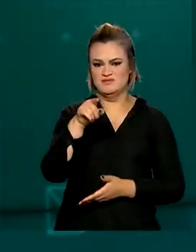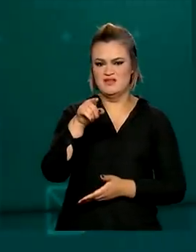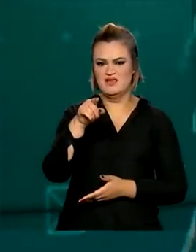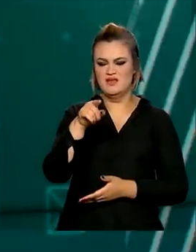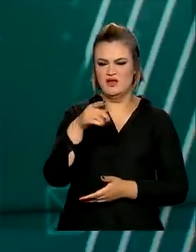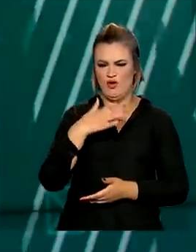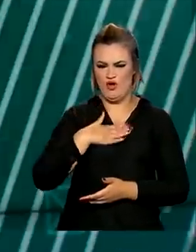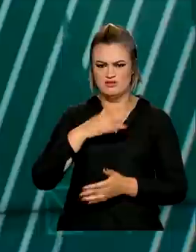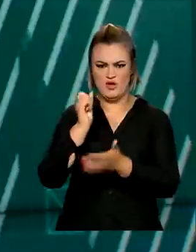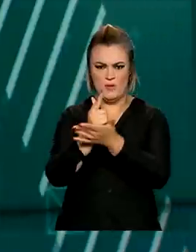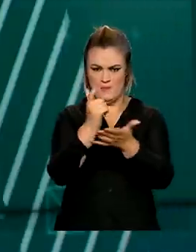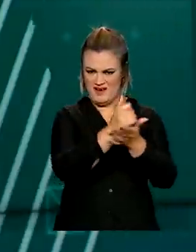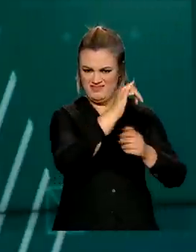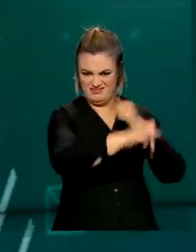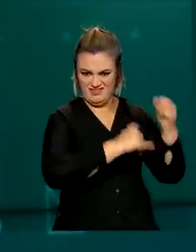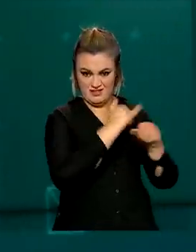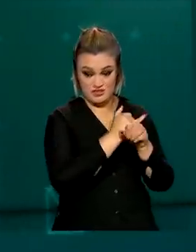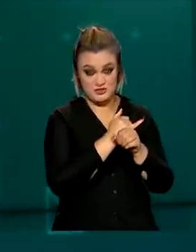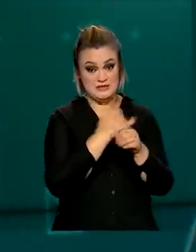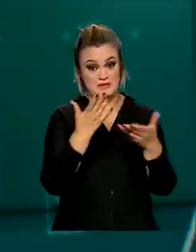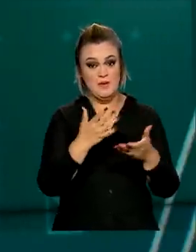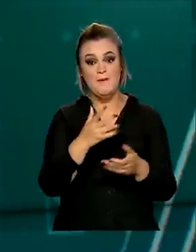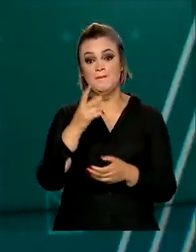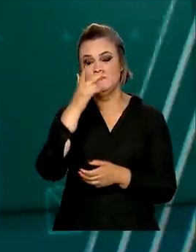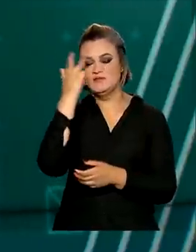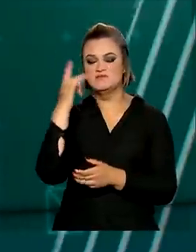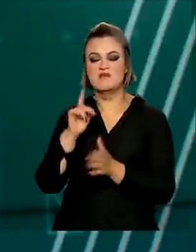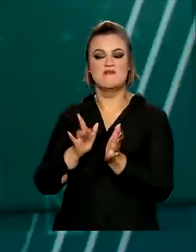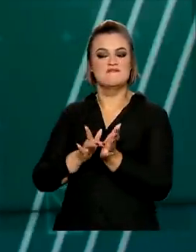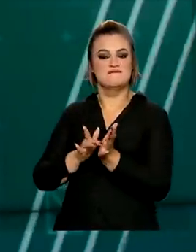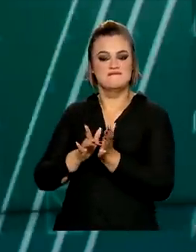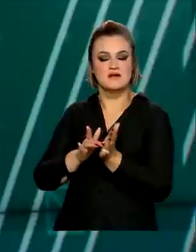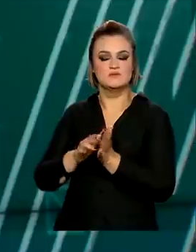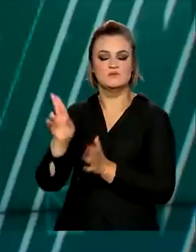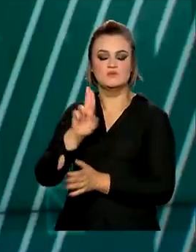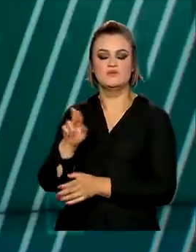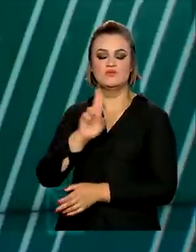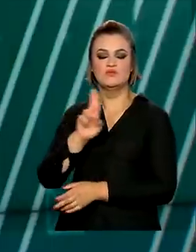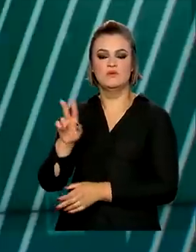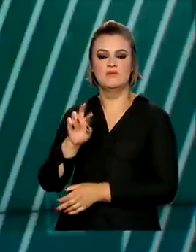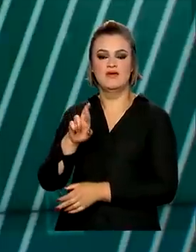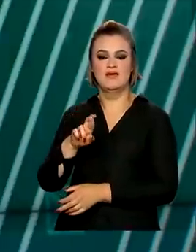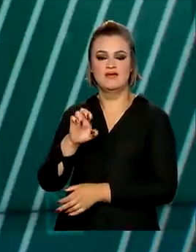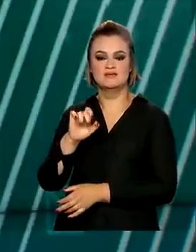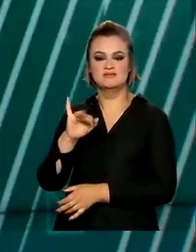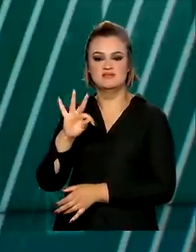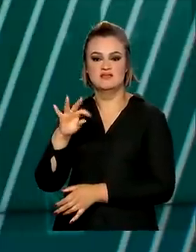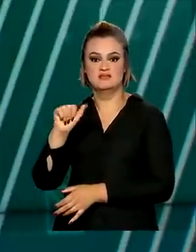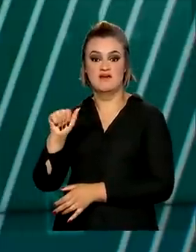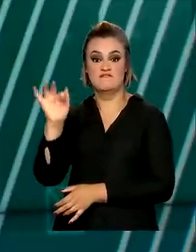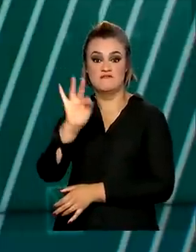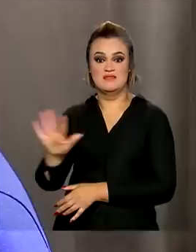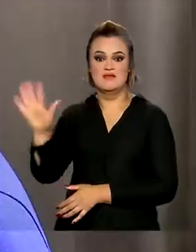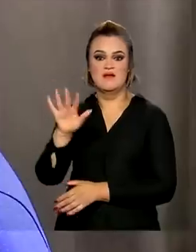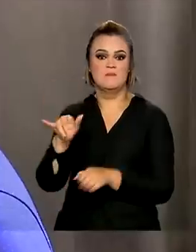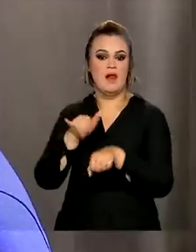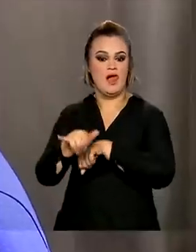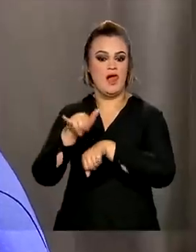fazer compras pela internet. Tem gente usando o nome da Receita Federal para aplicar golpes em compras online.